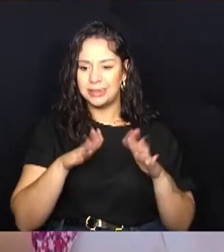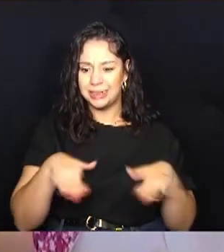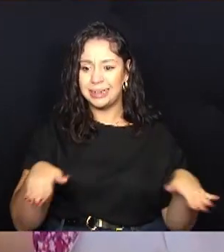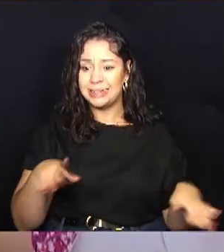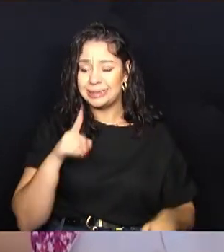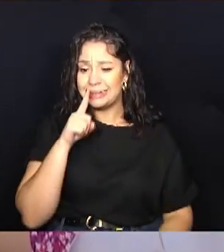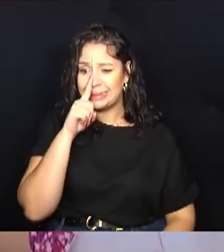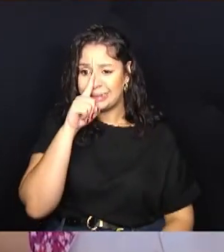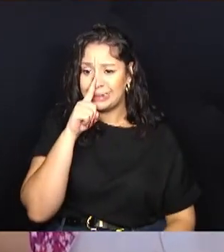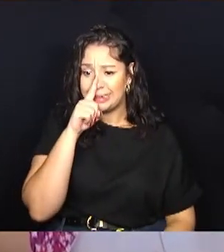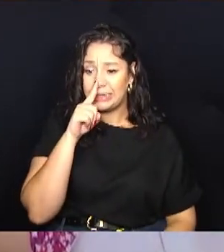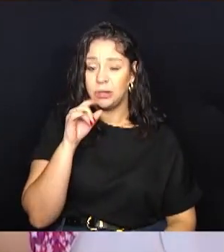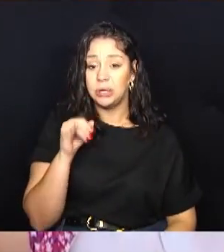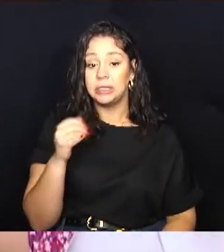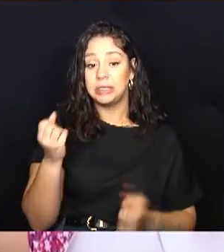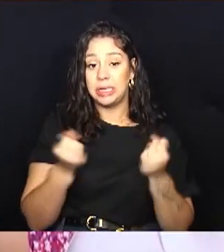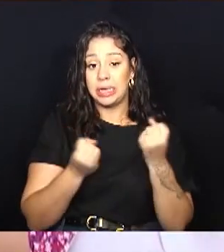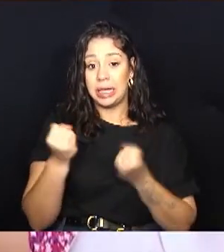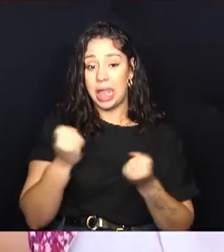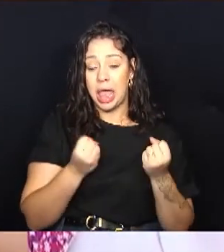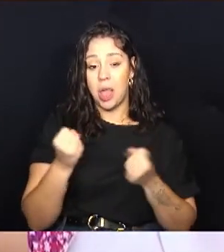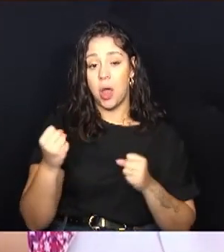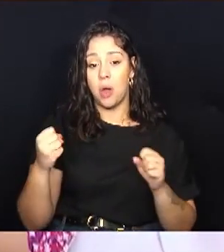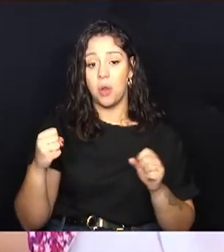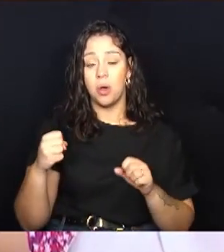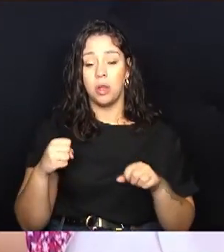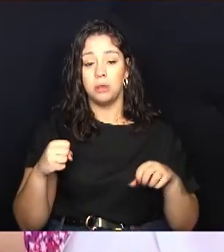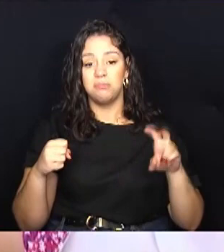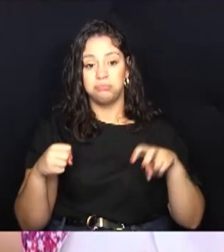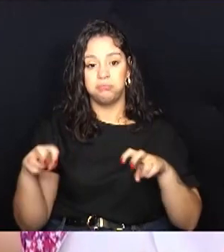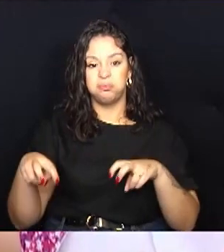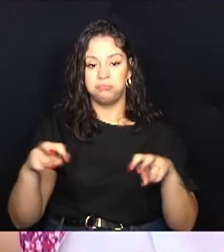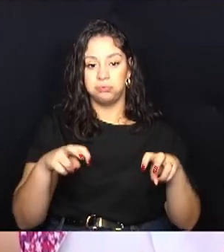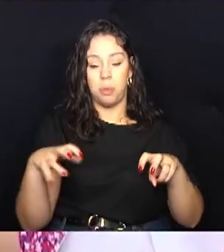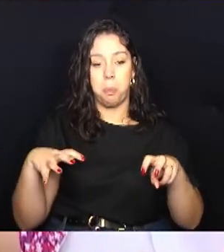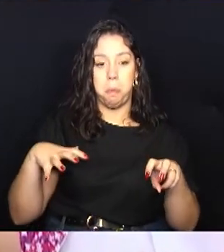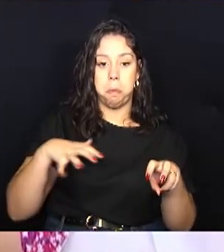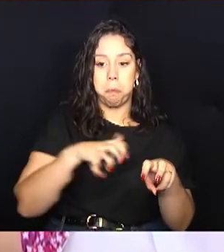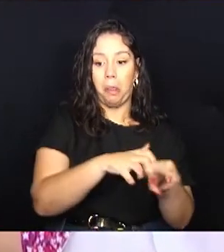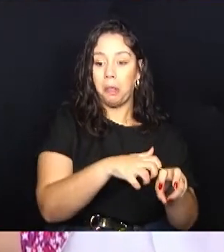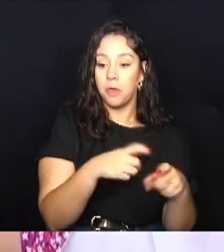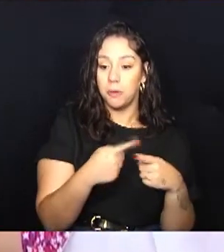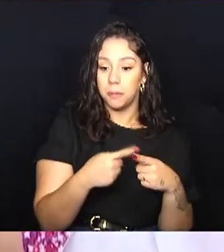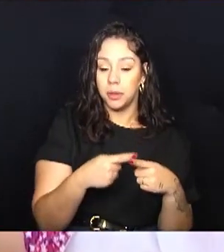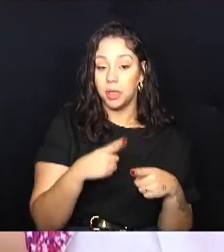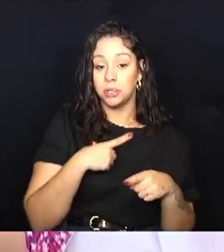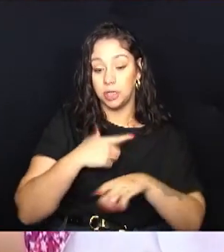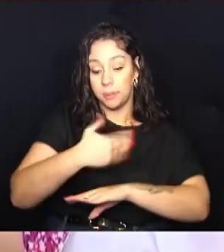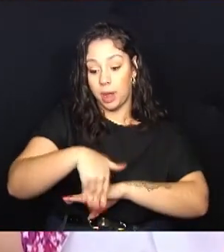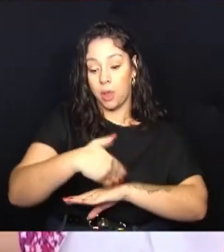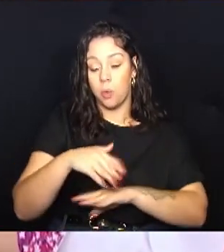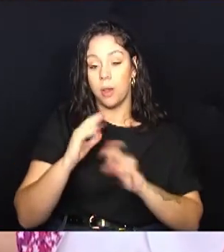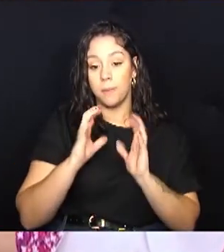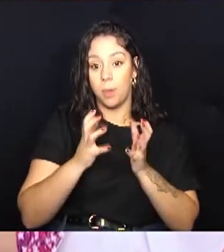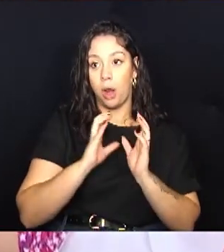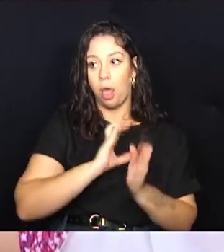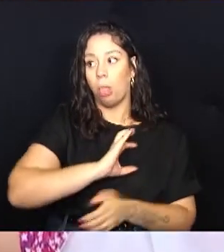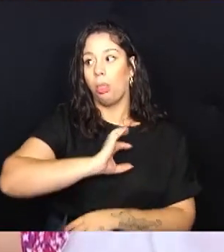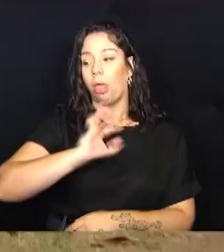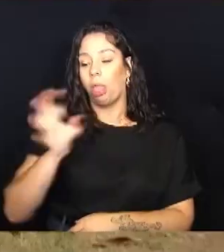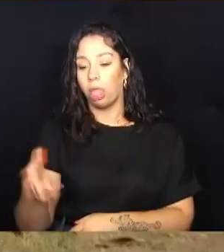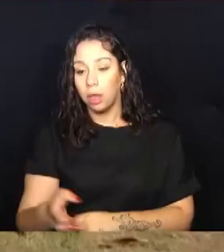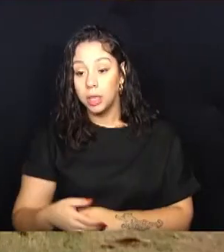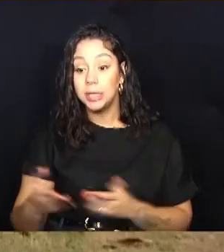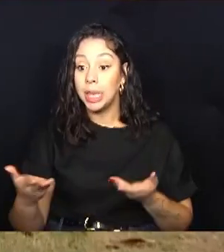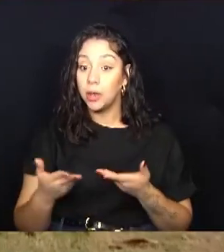dos carros atropelharem as crianças quando jogavam bola, a bola ia para a rua. Agora a gente